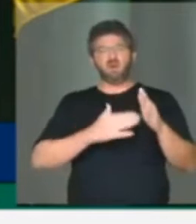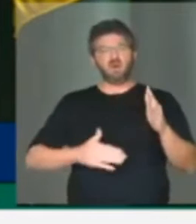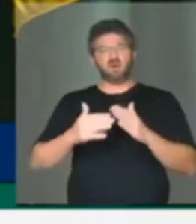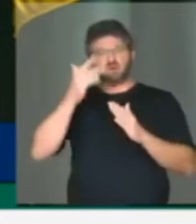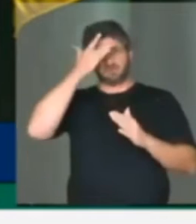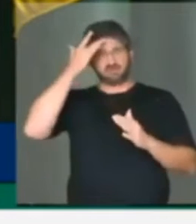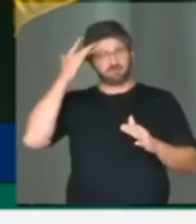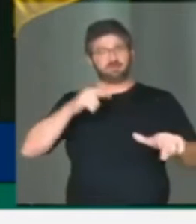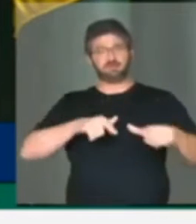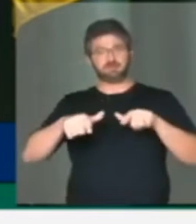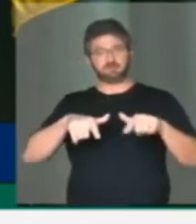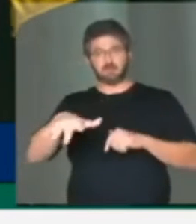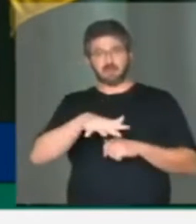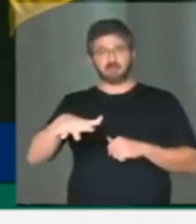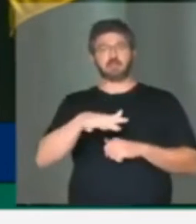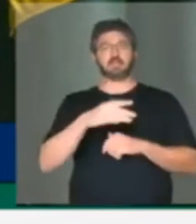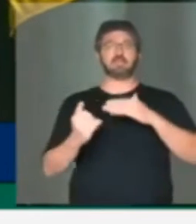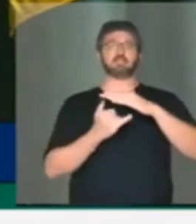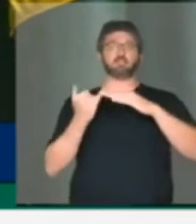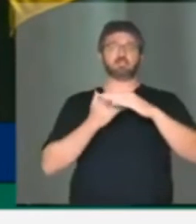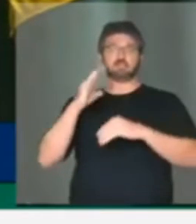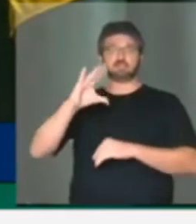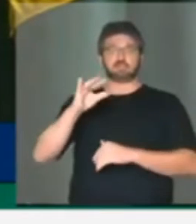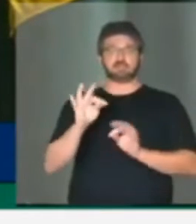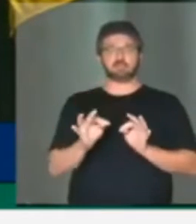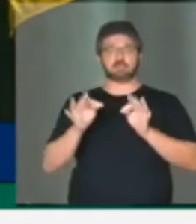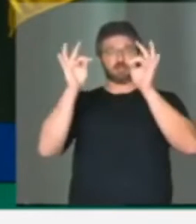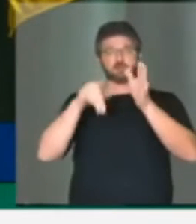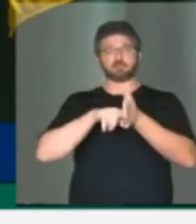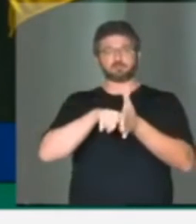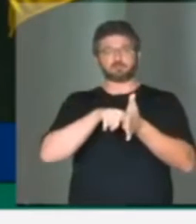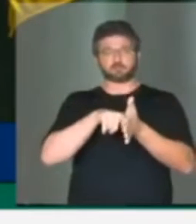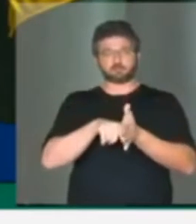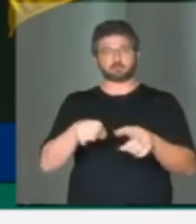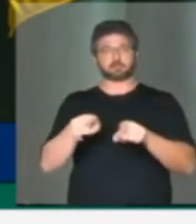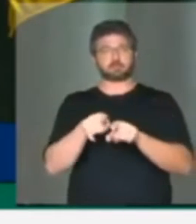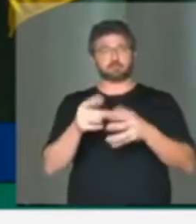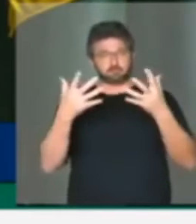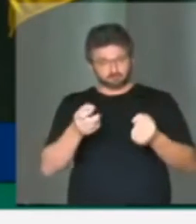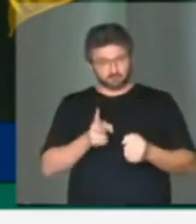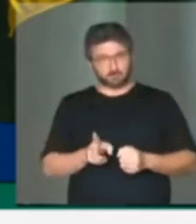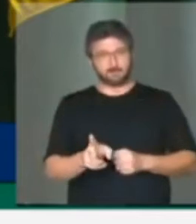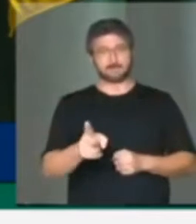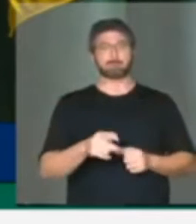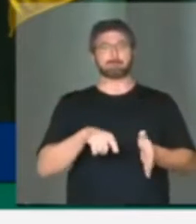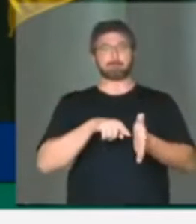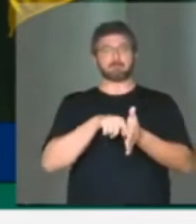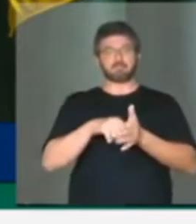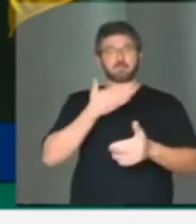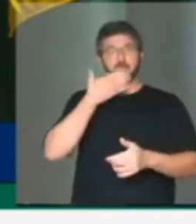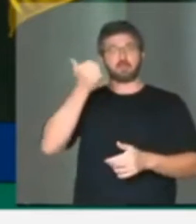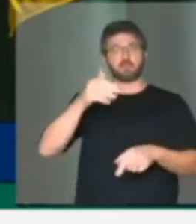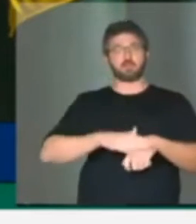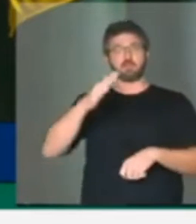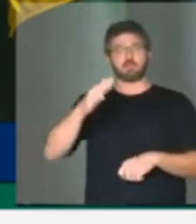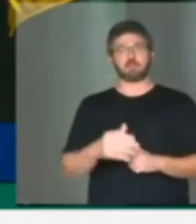que trabalham nessas entidades de ciência e tecnologia e de pesquisa e vamos continuar pesquisando e melhorando